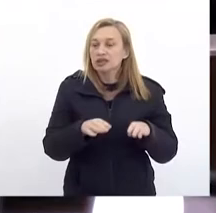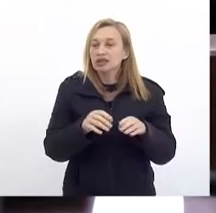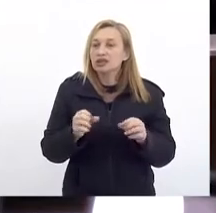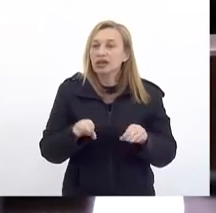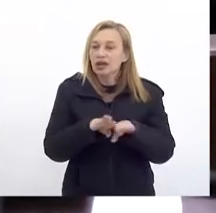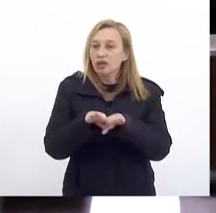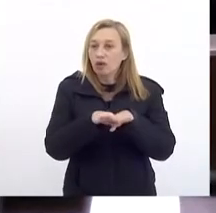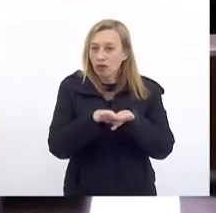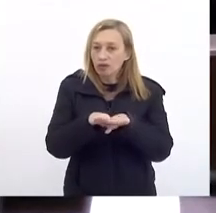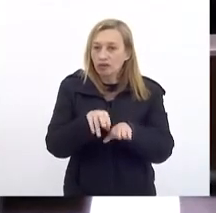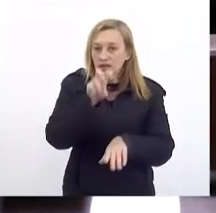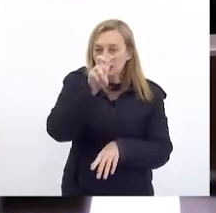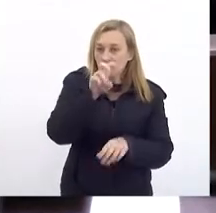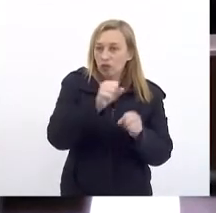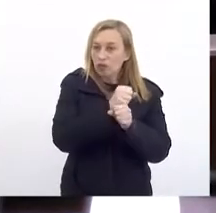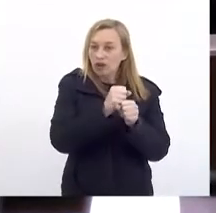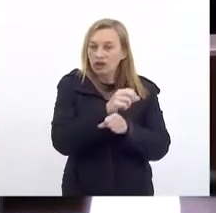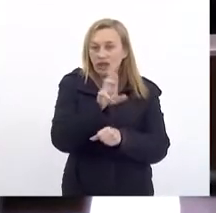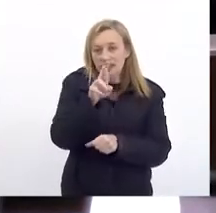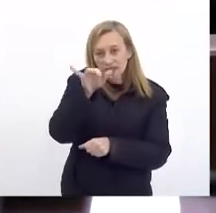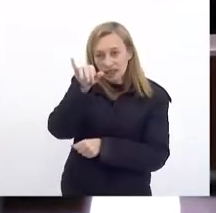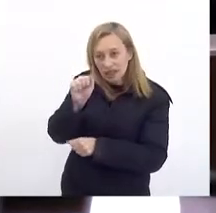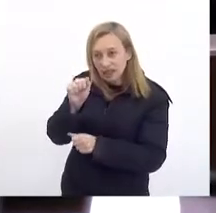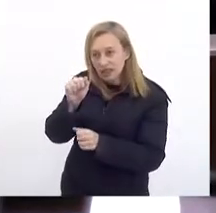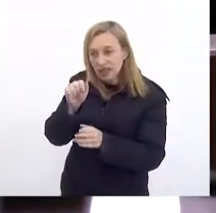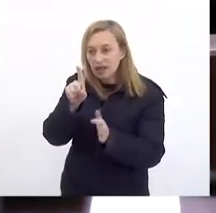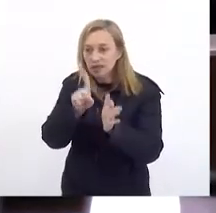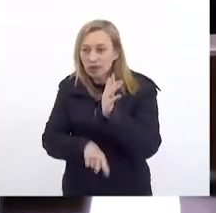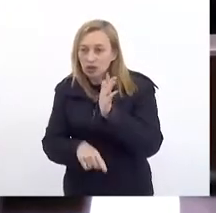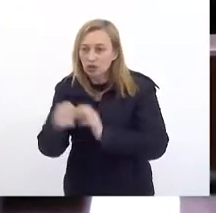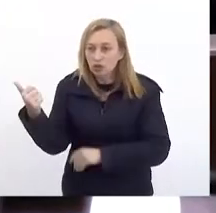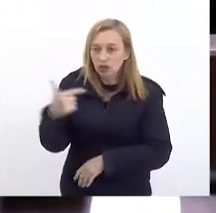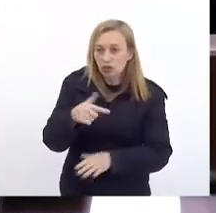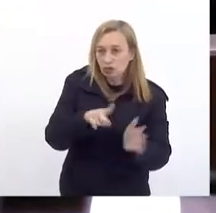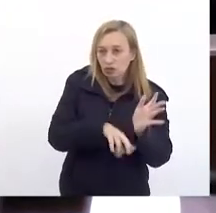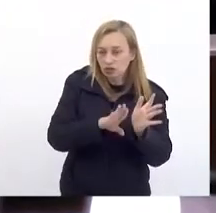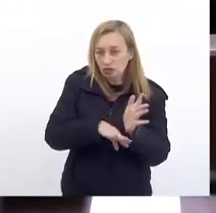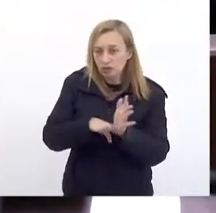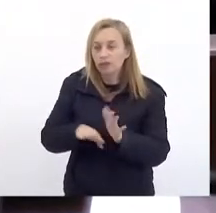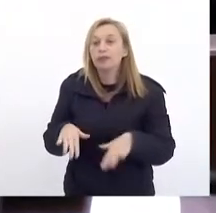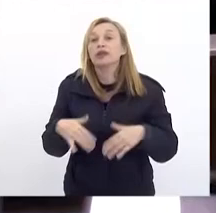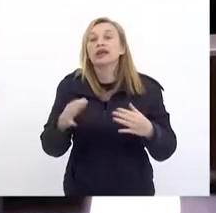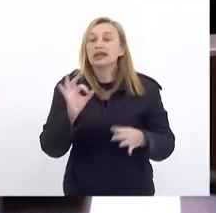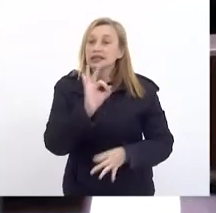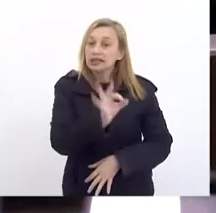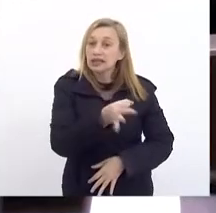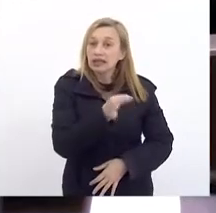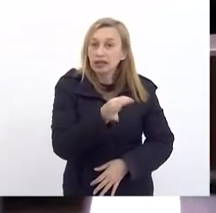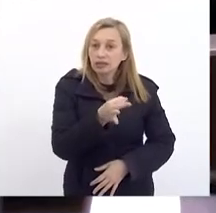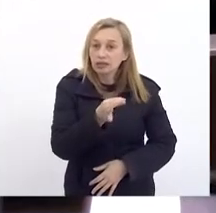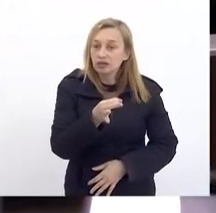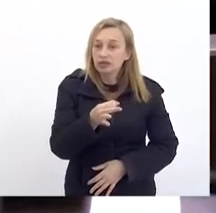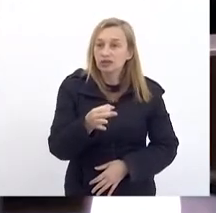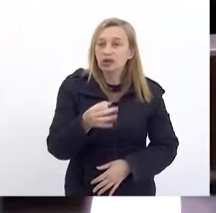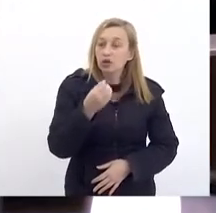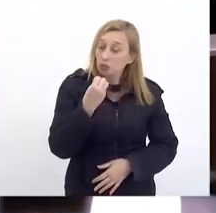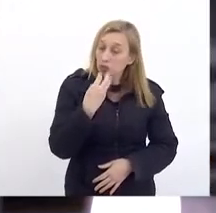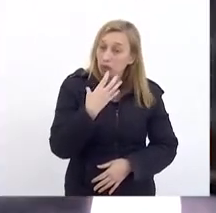receitas Foram Menores Que as despesas Isso Evidentemente É um ganho De qualidade